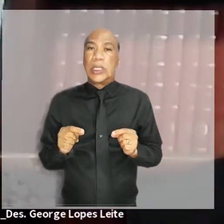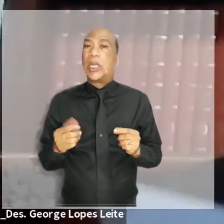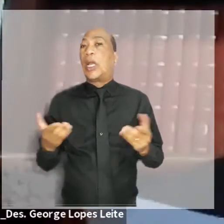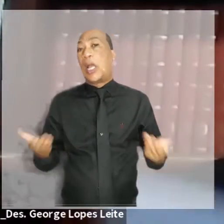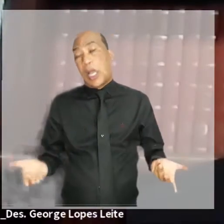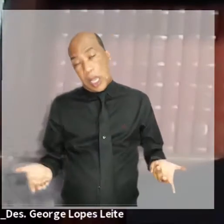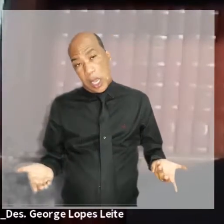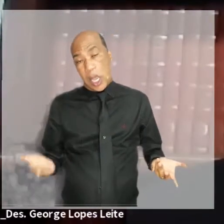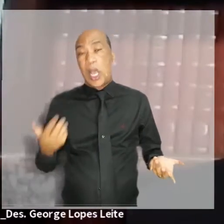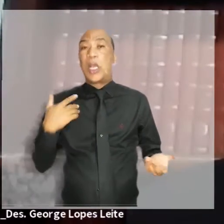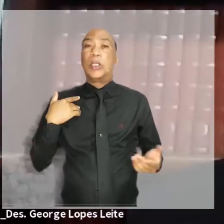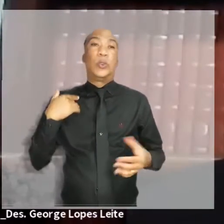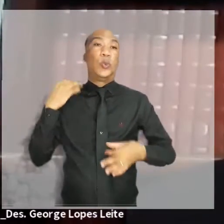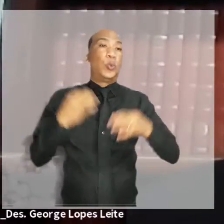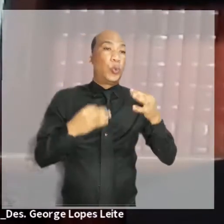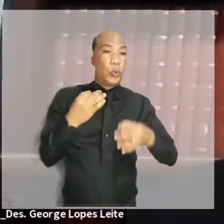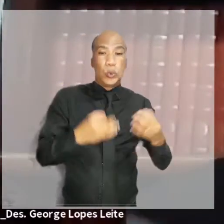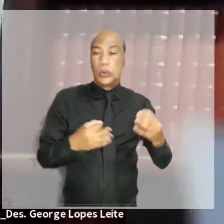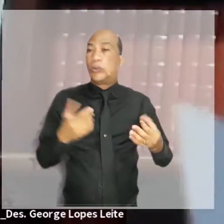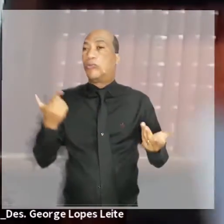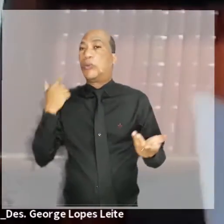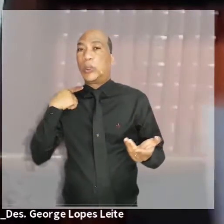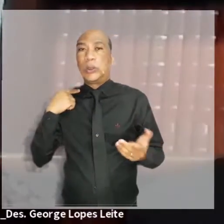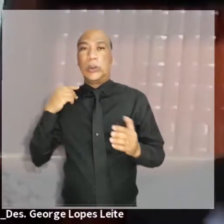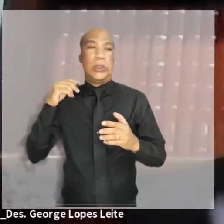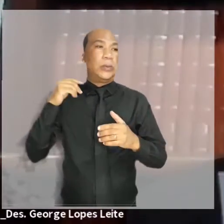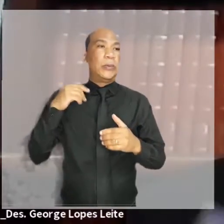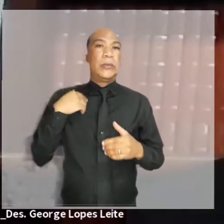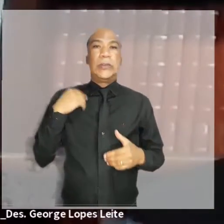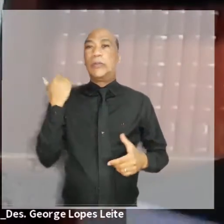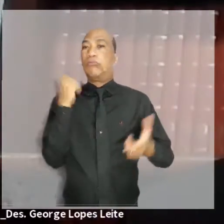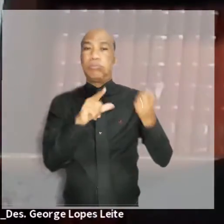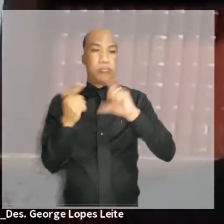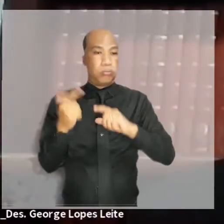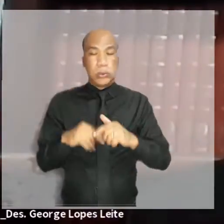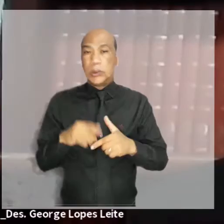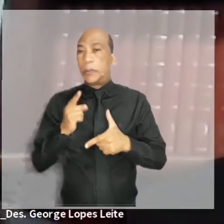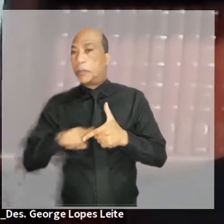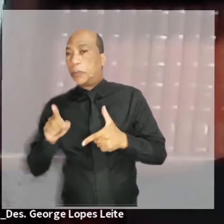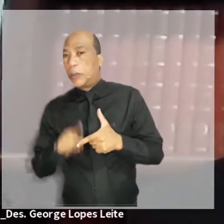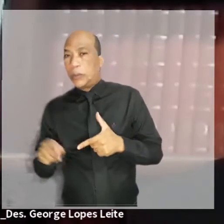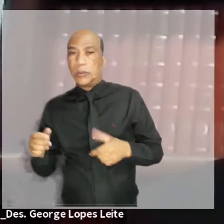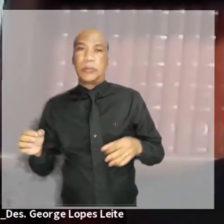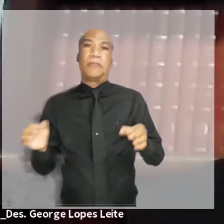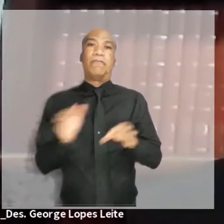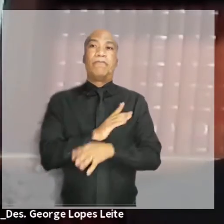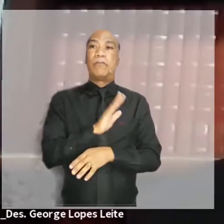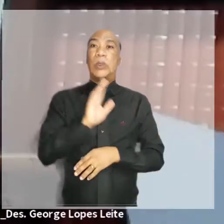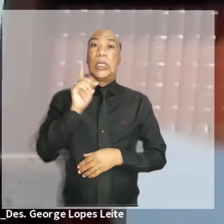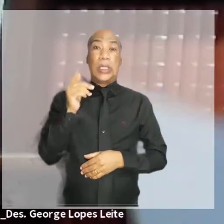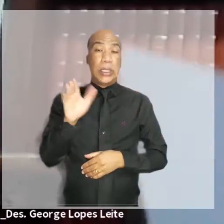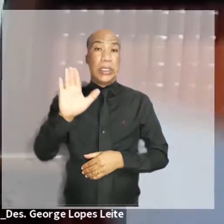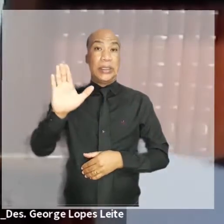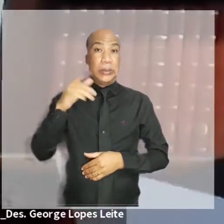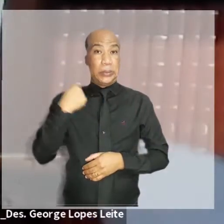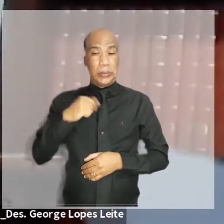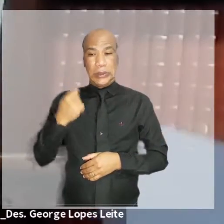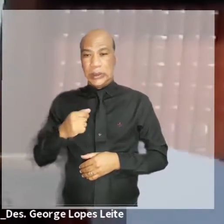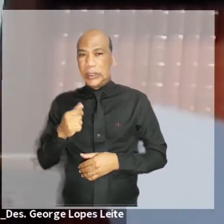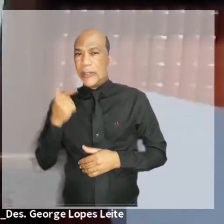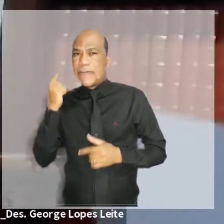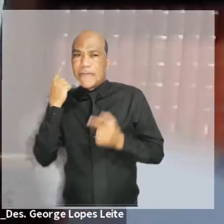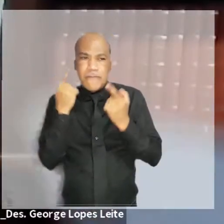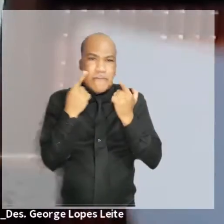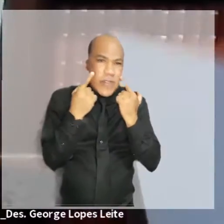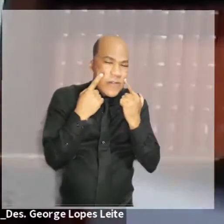missão e recompensa a defesa intransigente do jurisdicionado e a resolução de conflitos que embargam